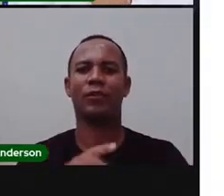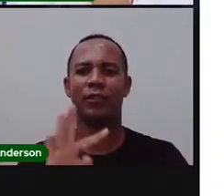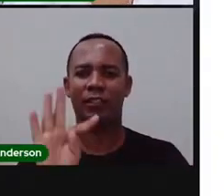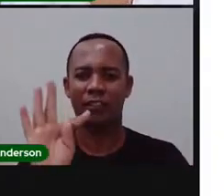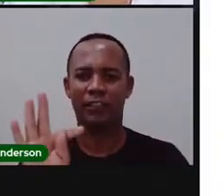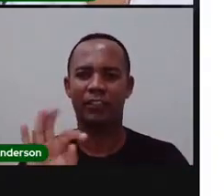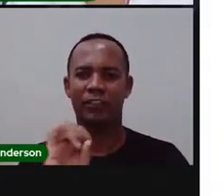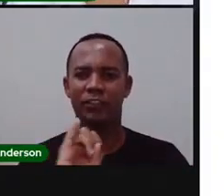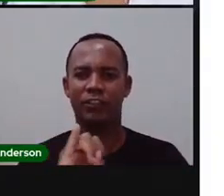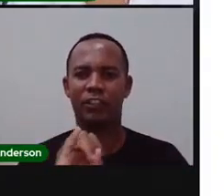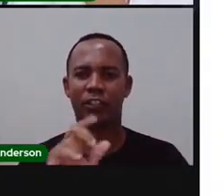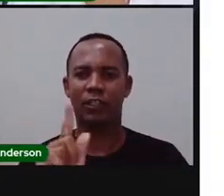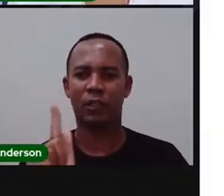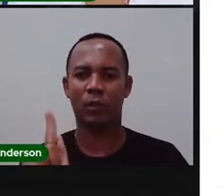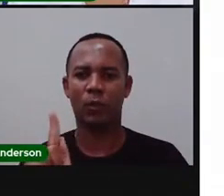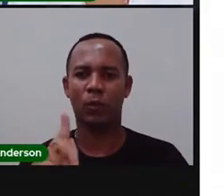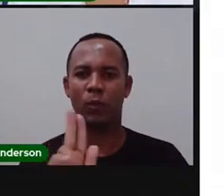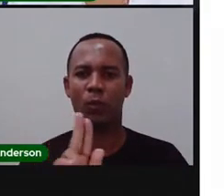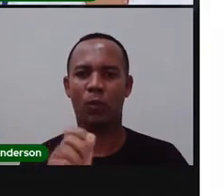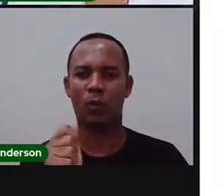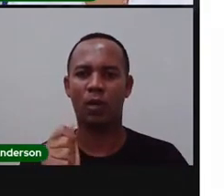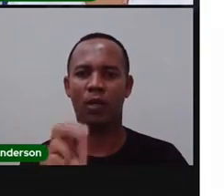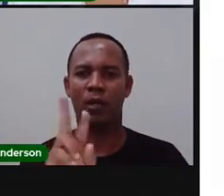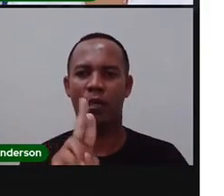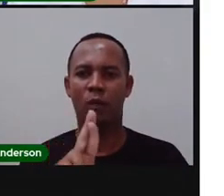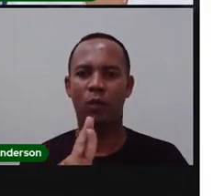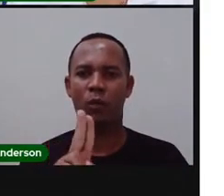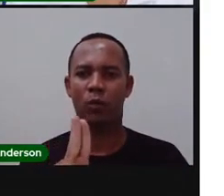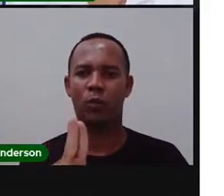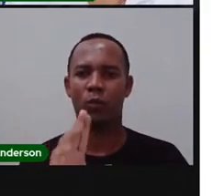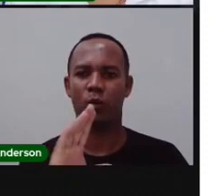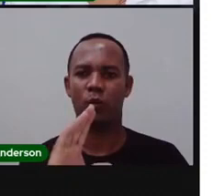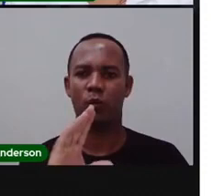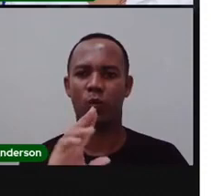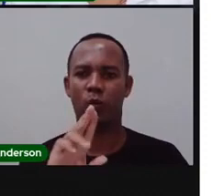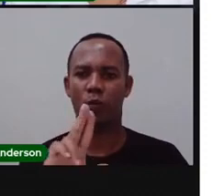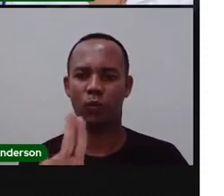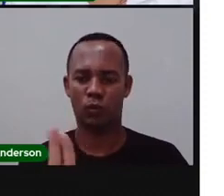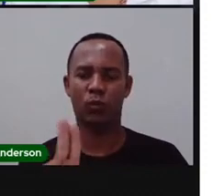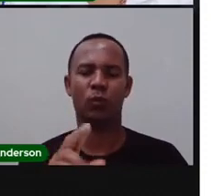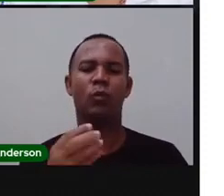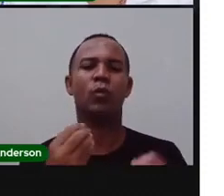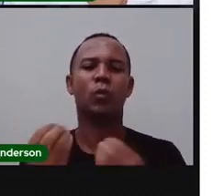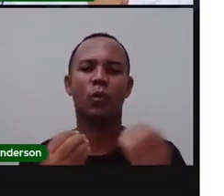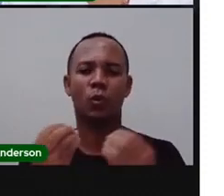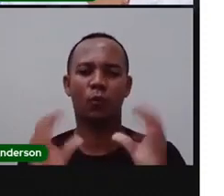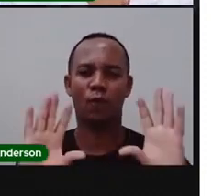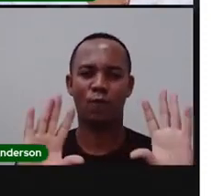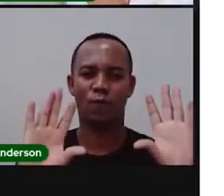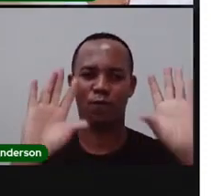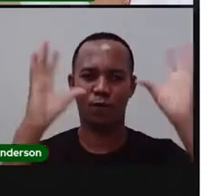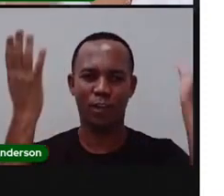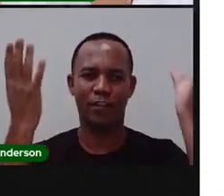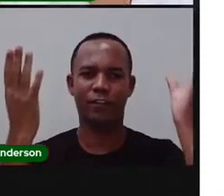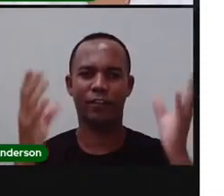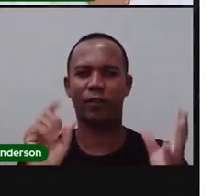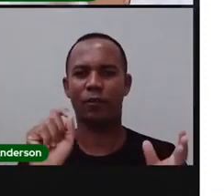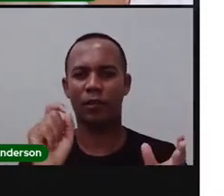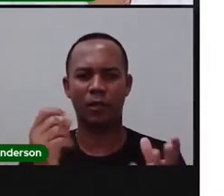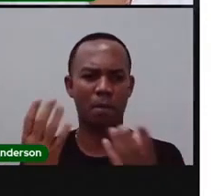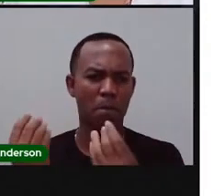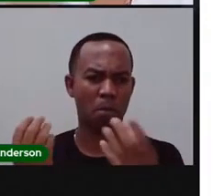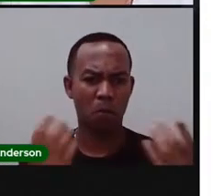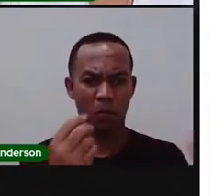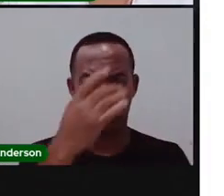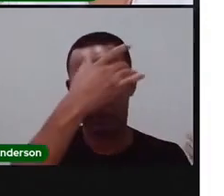uma festa, na verdade, nesse distrito, no distrito de Ticuá do Sul. E essa festa chama muita gente,